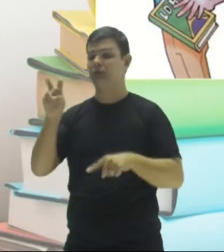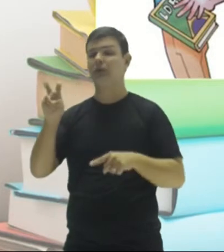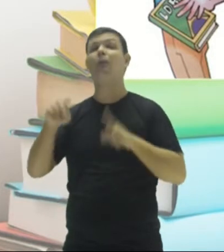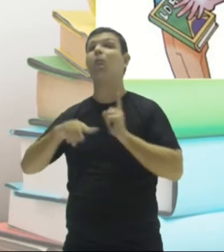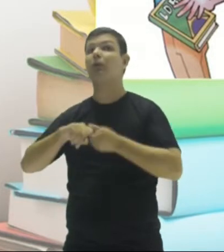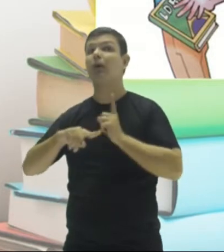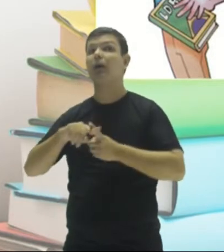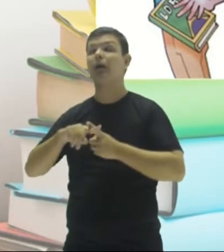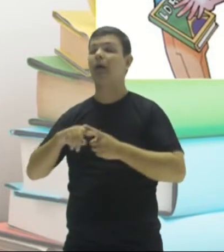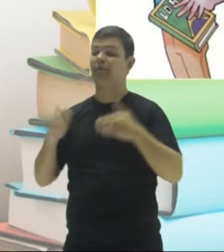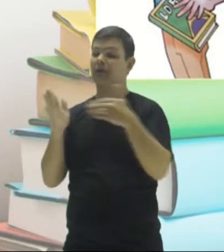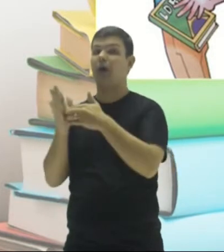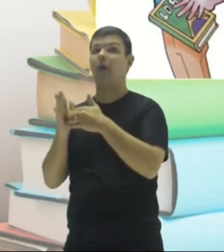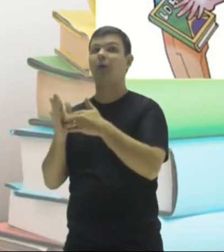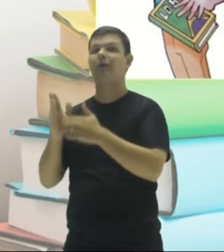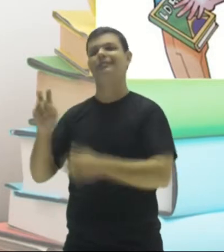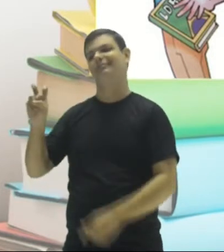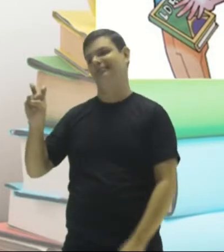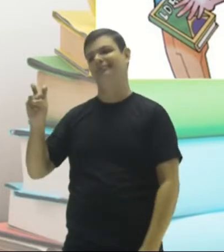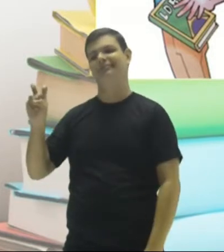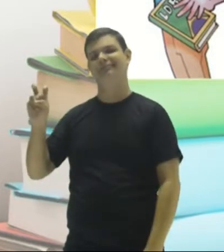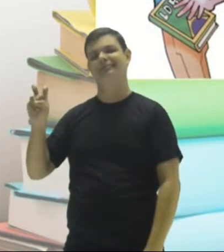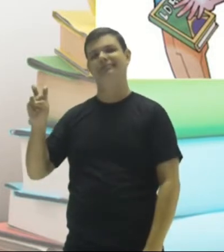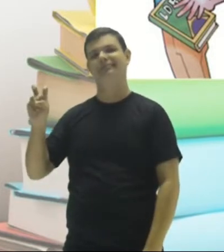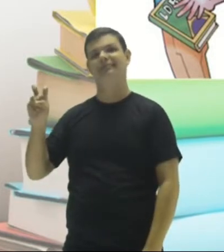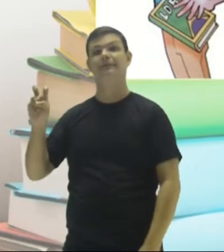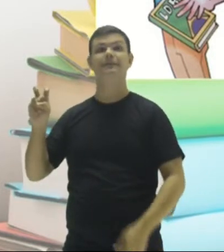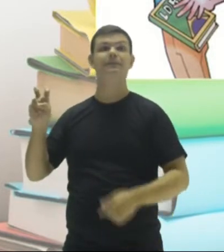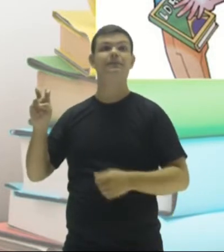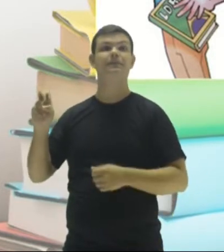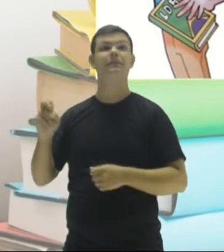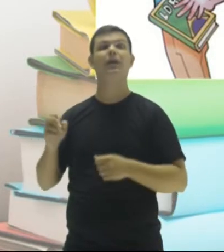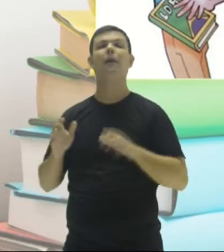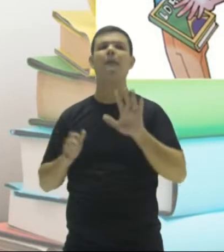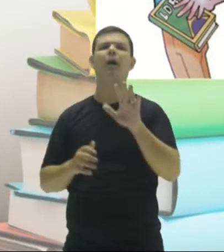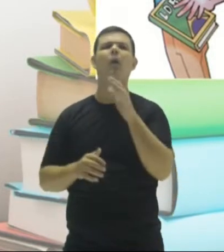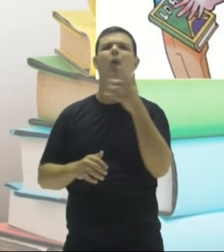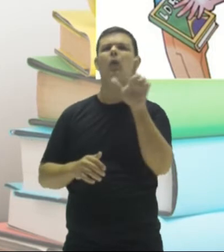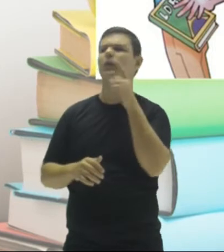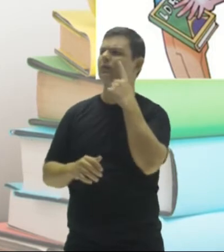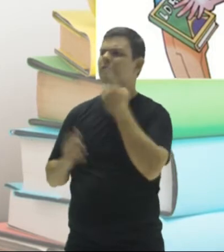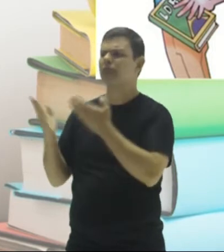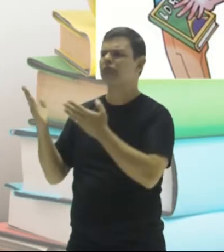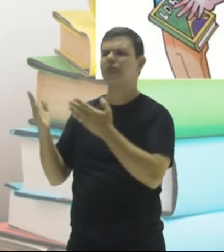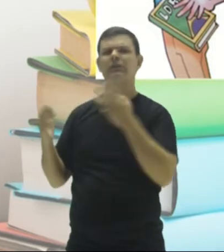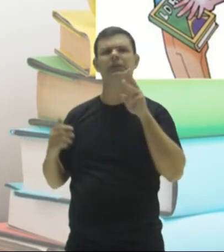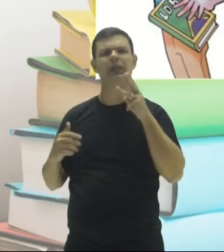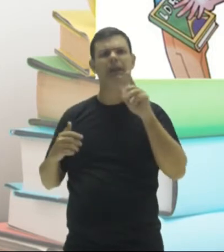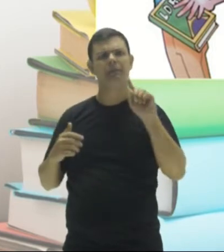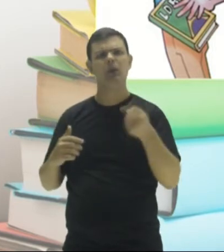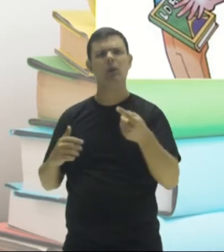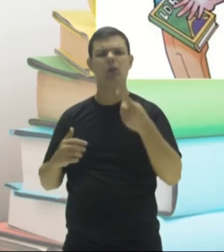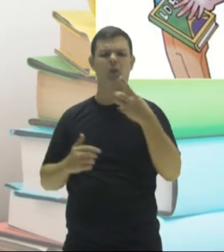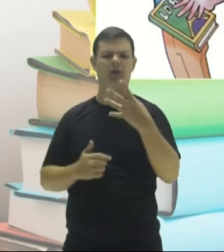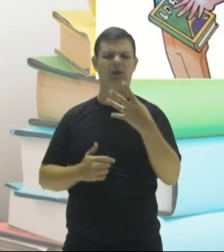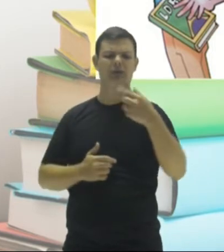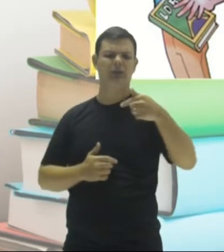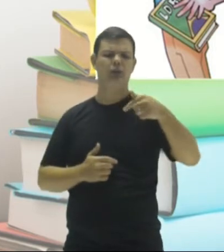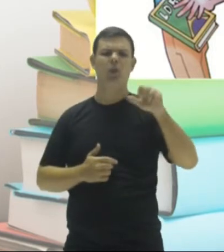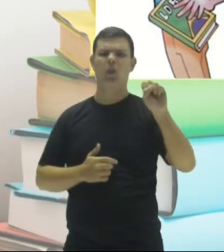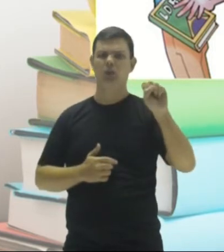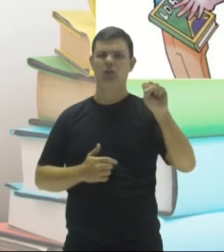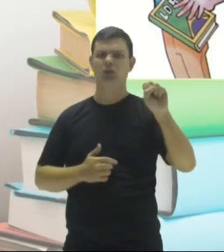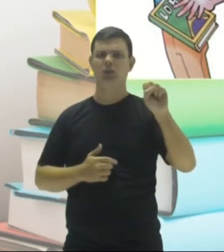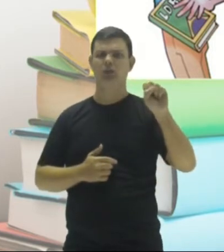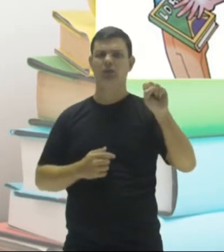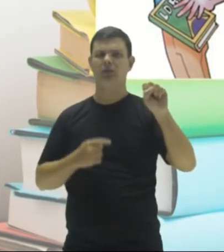por cinco, porque termina no cinco. Agora, esse número lá, três mil quatrocentos e